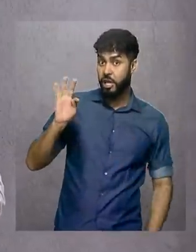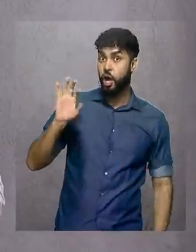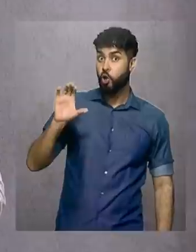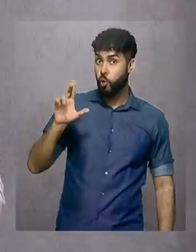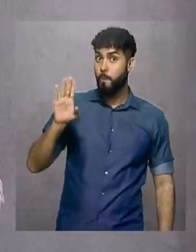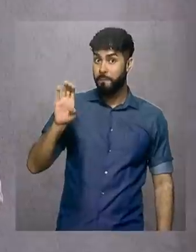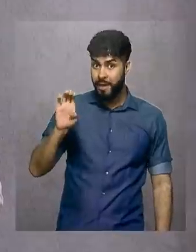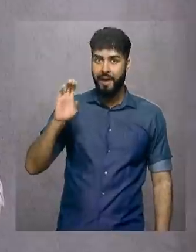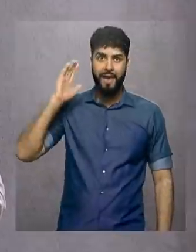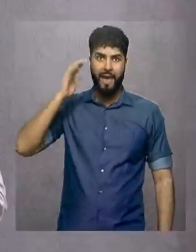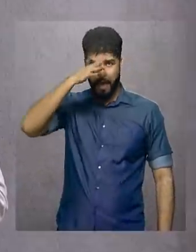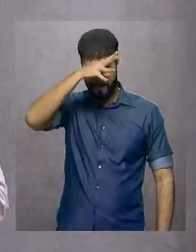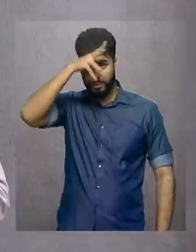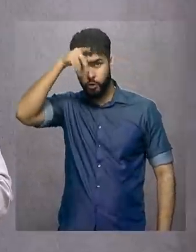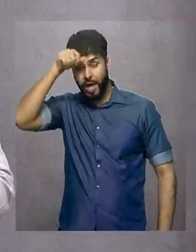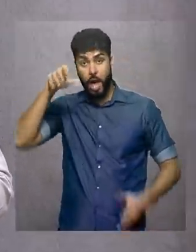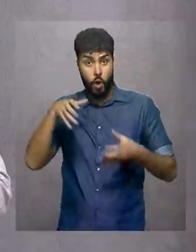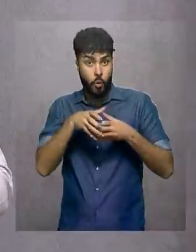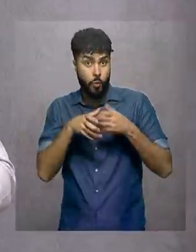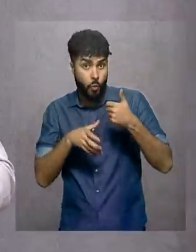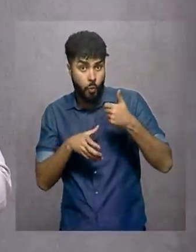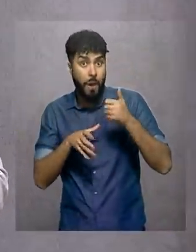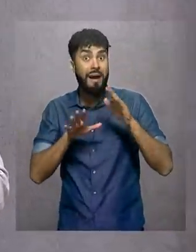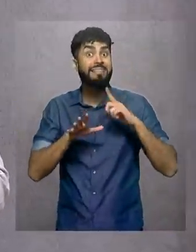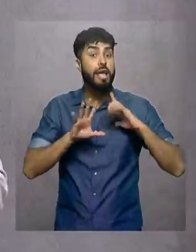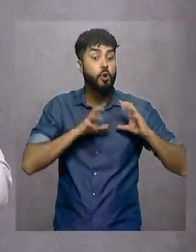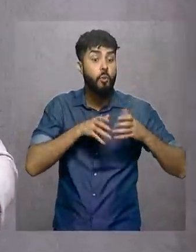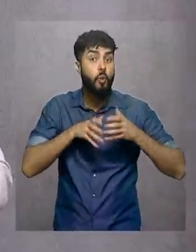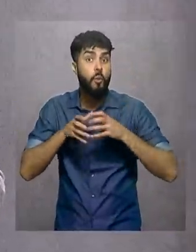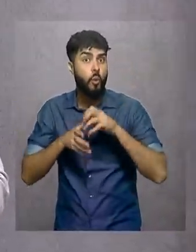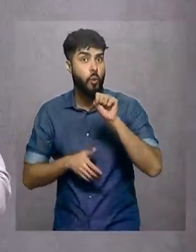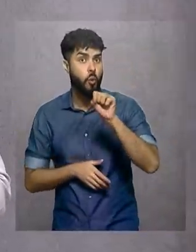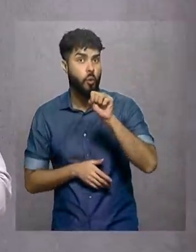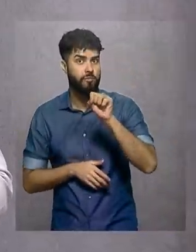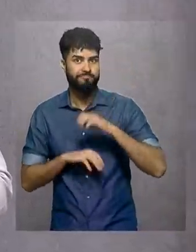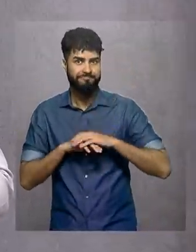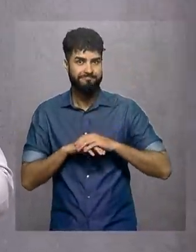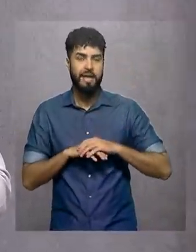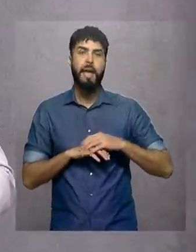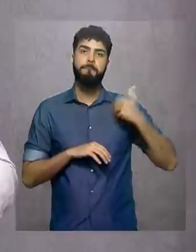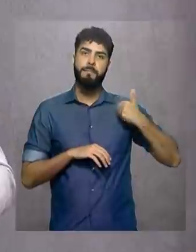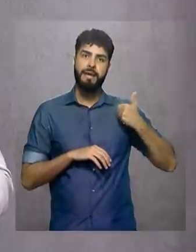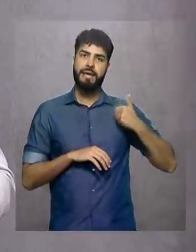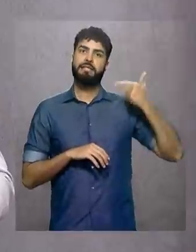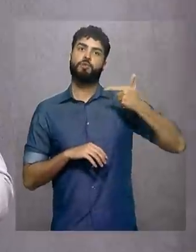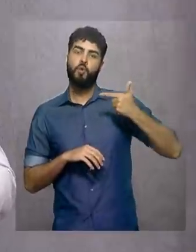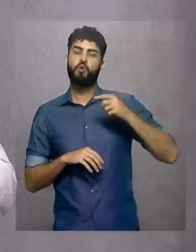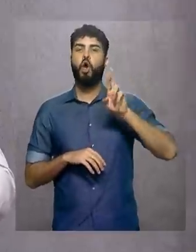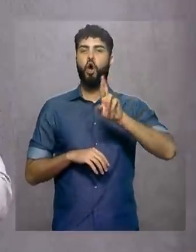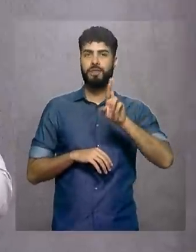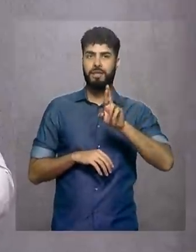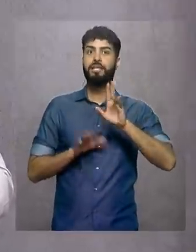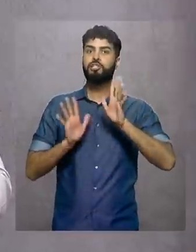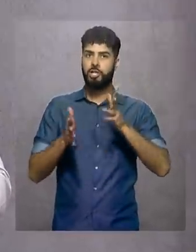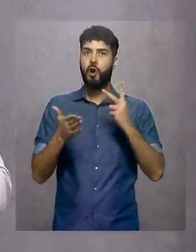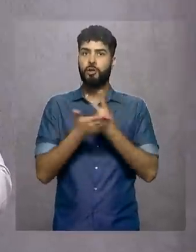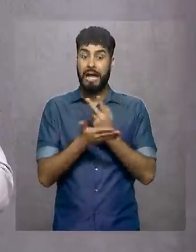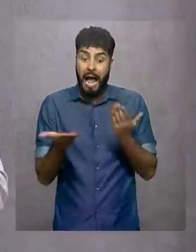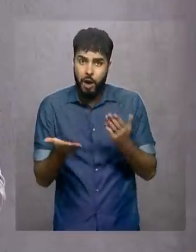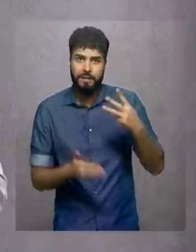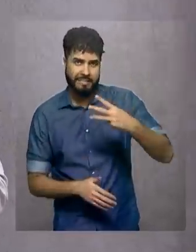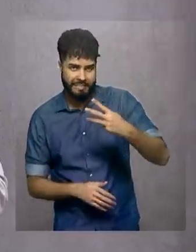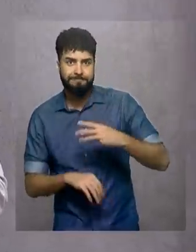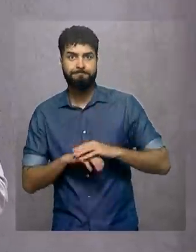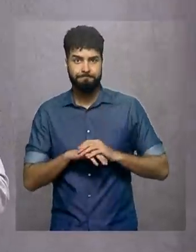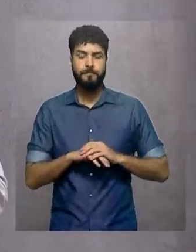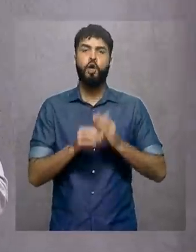fazem parte do grupo 1, de um total de 8 grupos. Duas rodadas já haviam sido disputadas antes dessa rodada. A